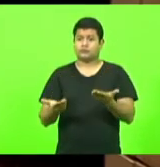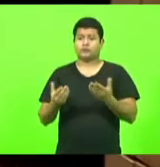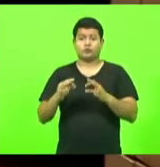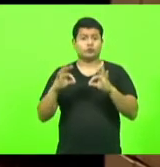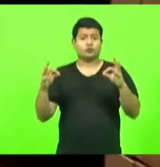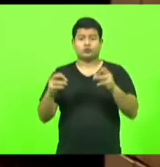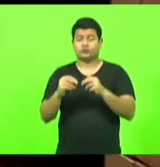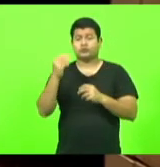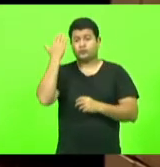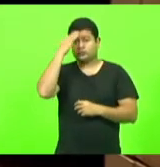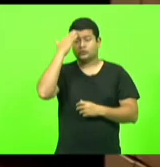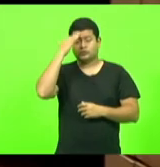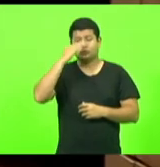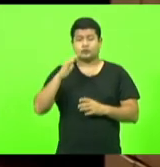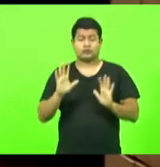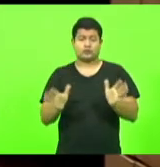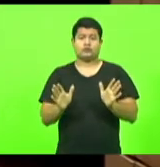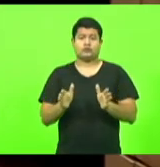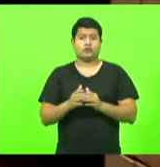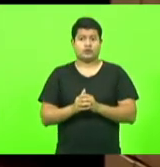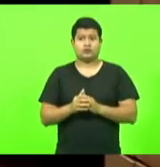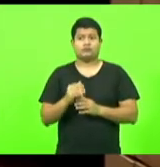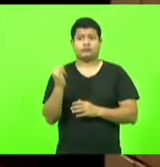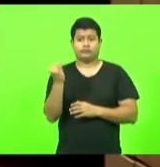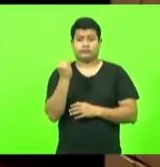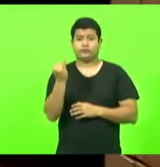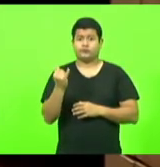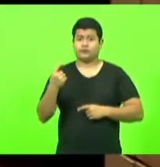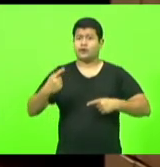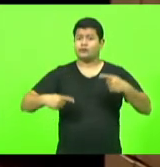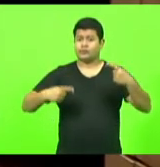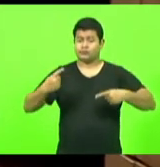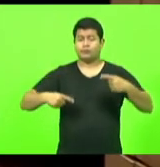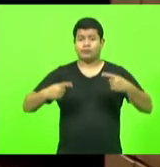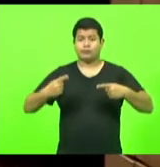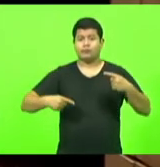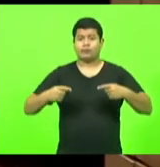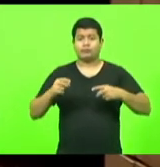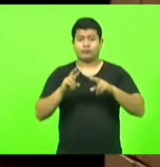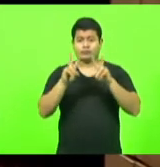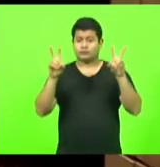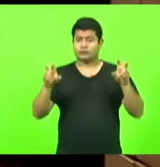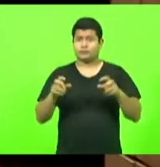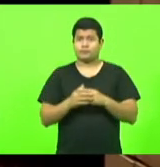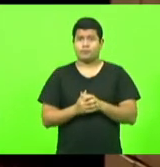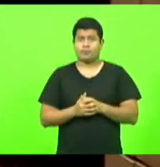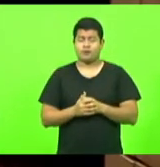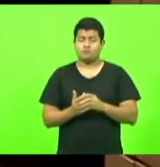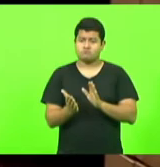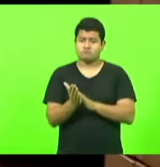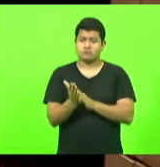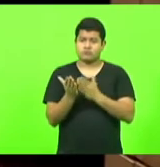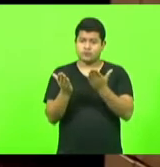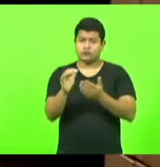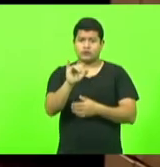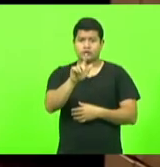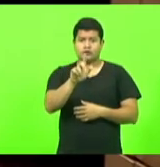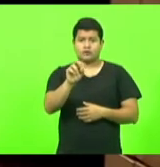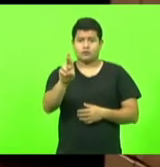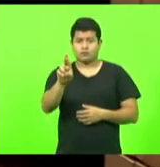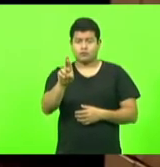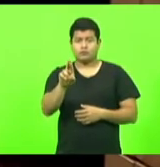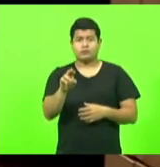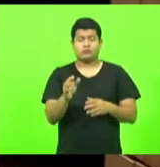participar e de contribuir para uma sociedade melhor então parabéns Igor parabéns